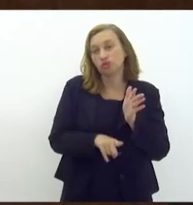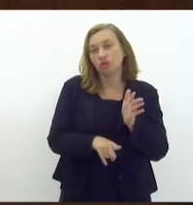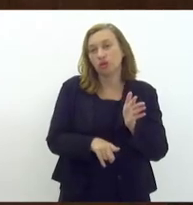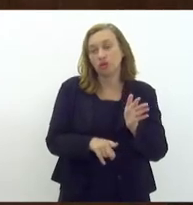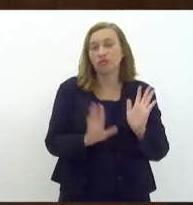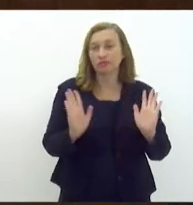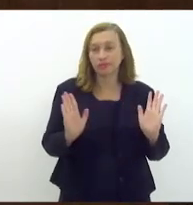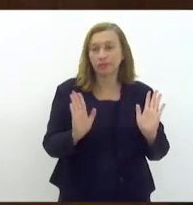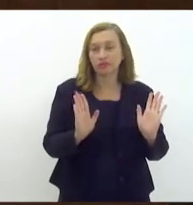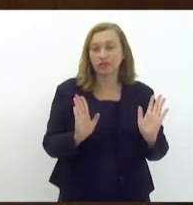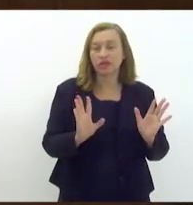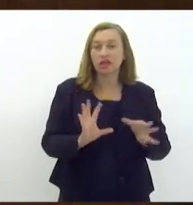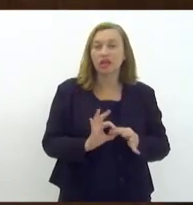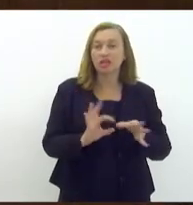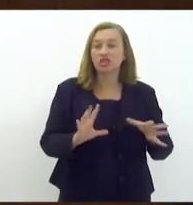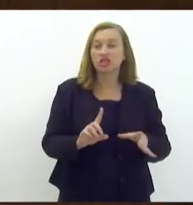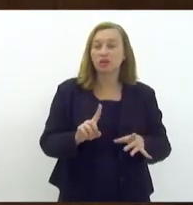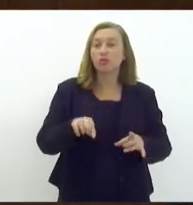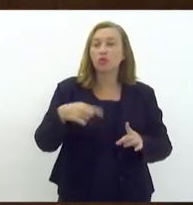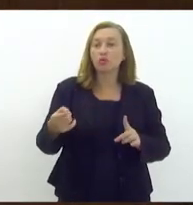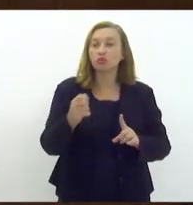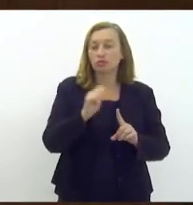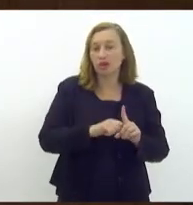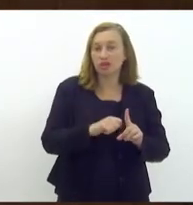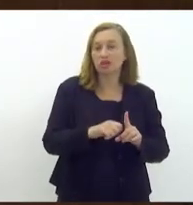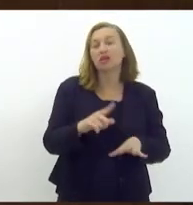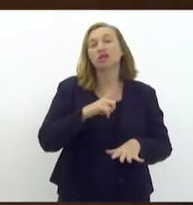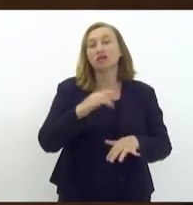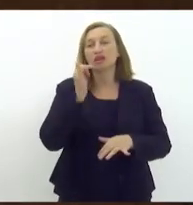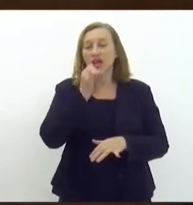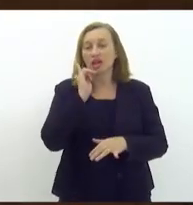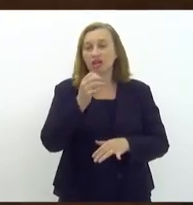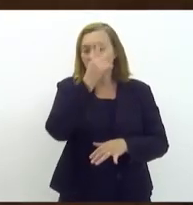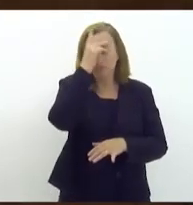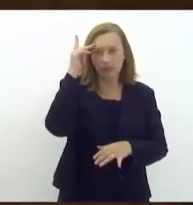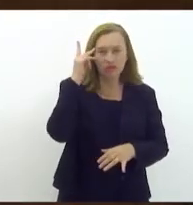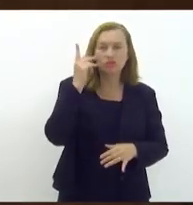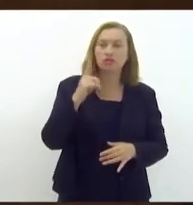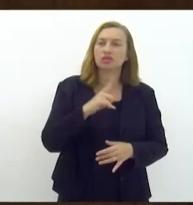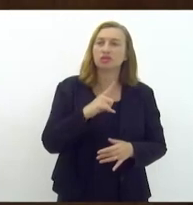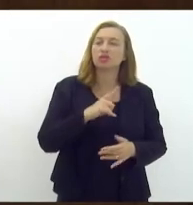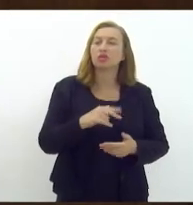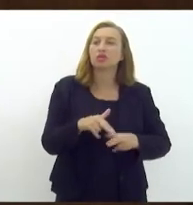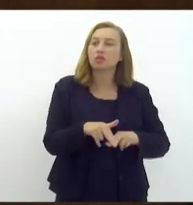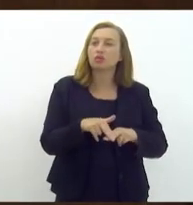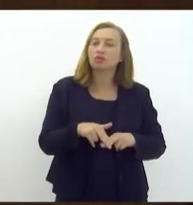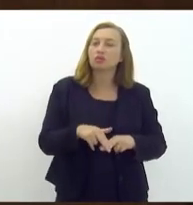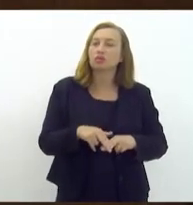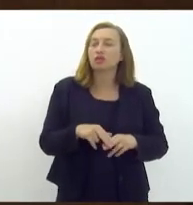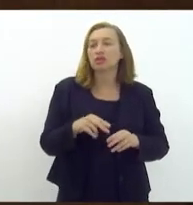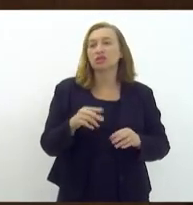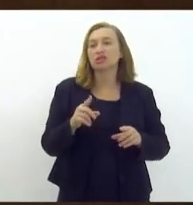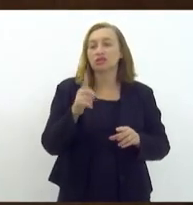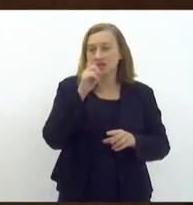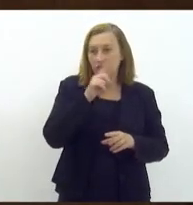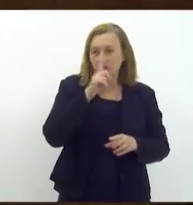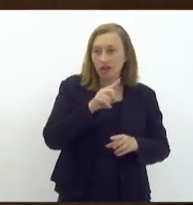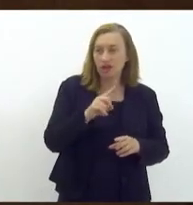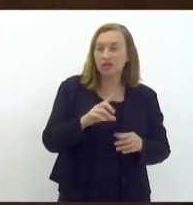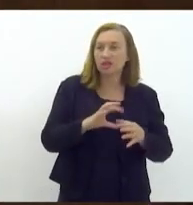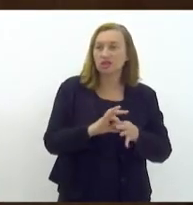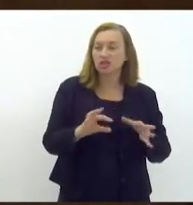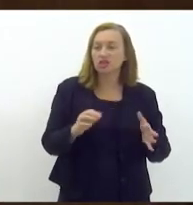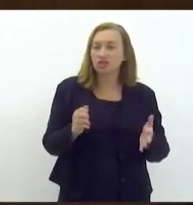crédito para o próximo mês e nós temos diversos relatos de pessoas que por conta dessa falha acabaram deixando de